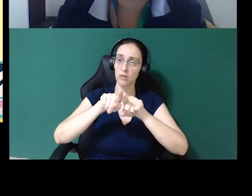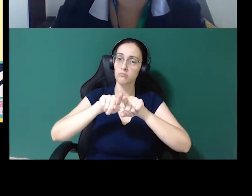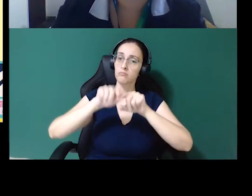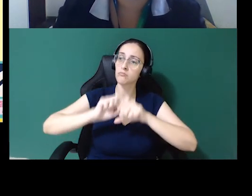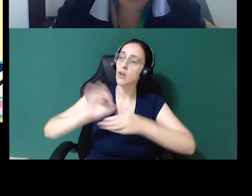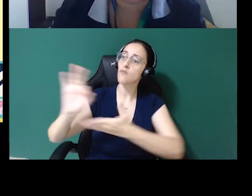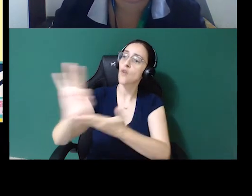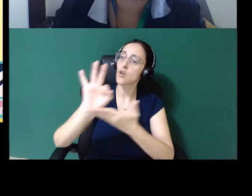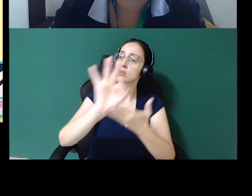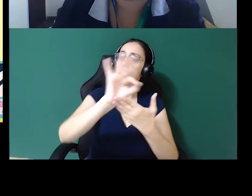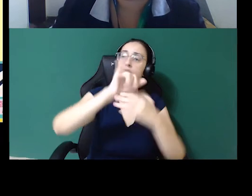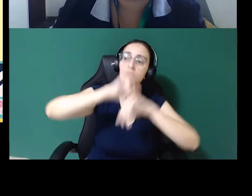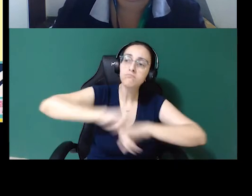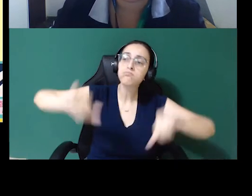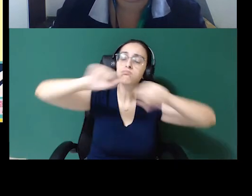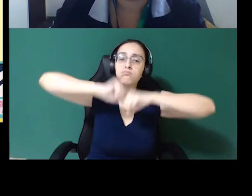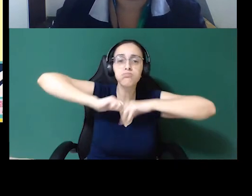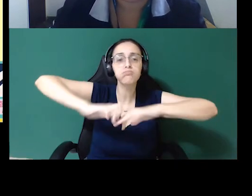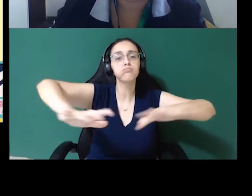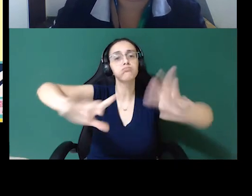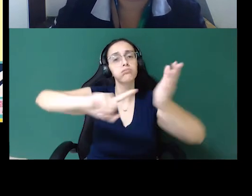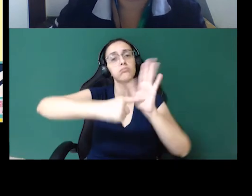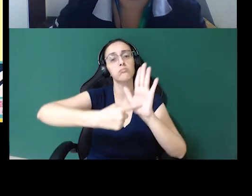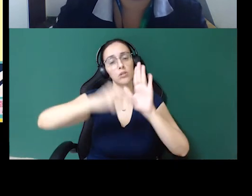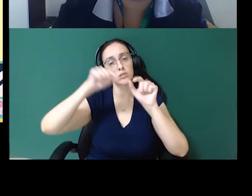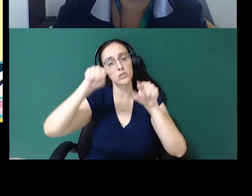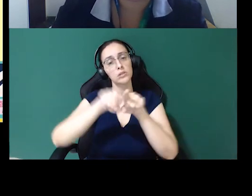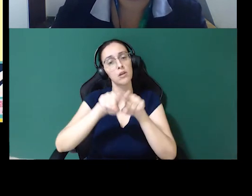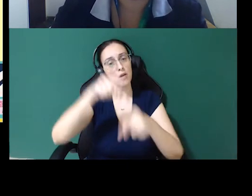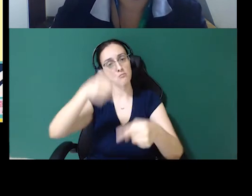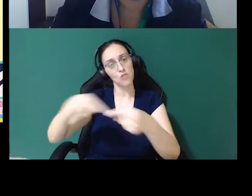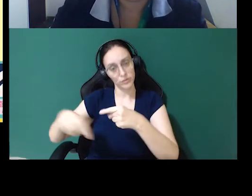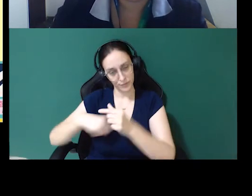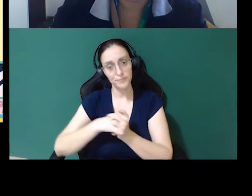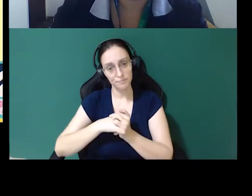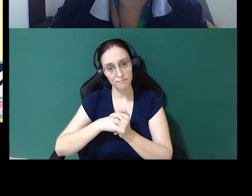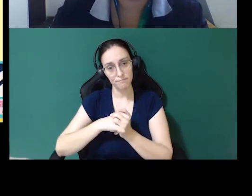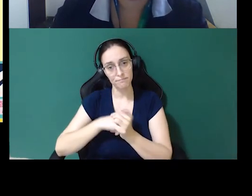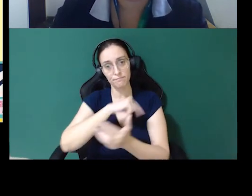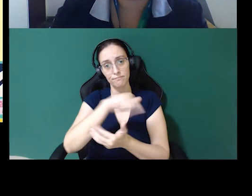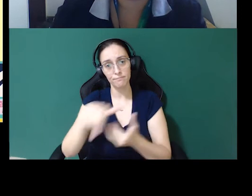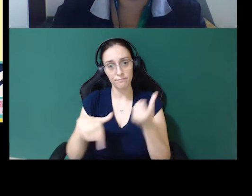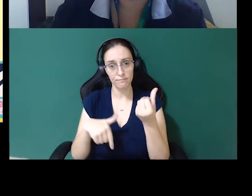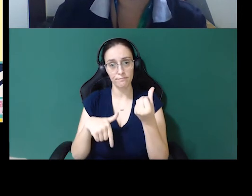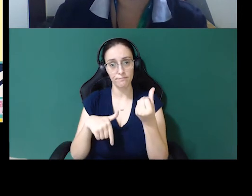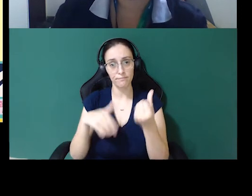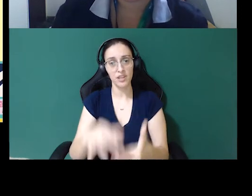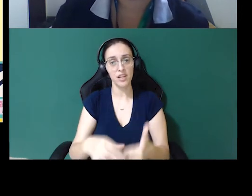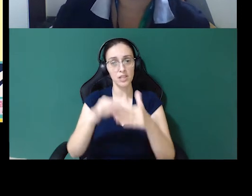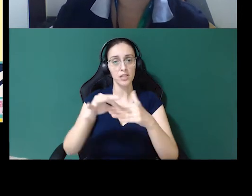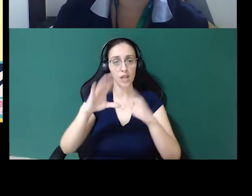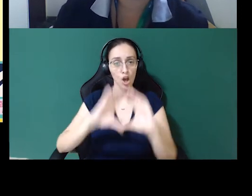fornecedores, seus clientes, trazendo, né, essa política. O seis, é liderança